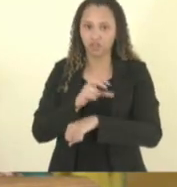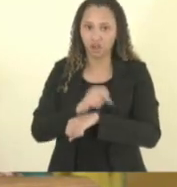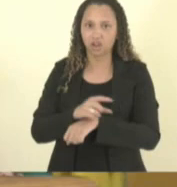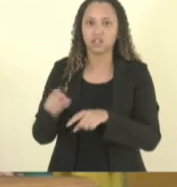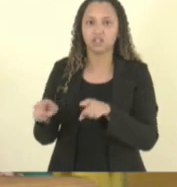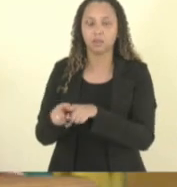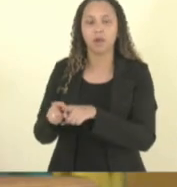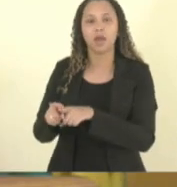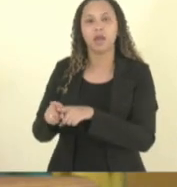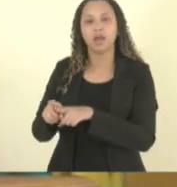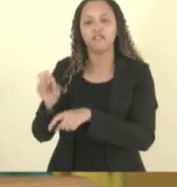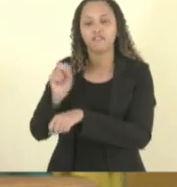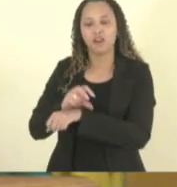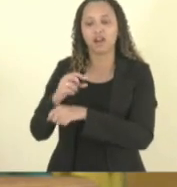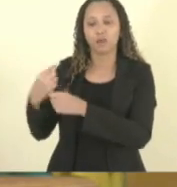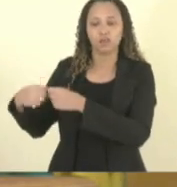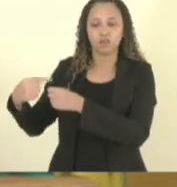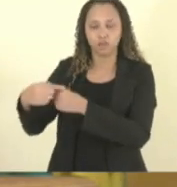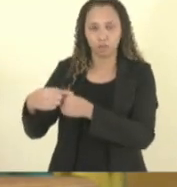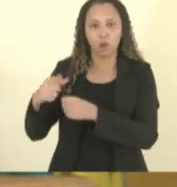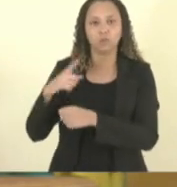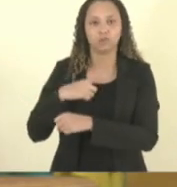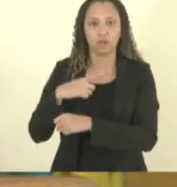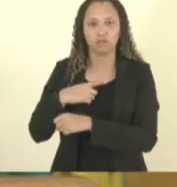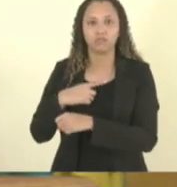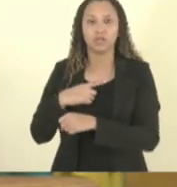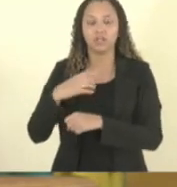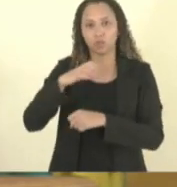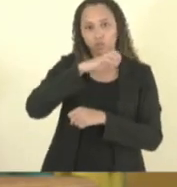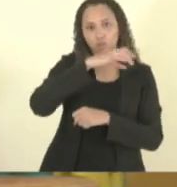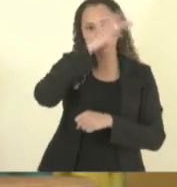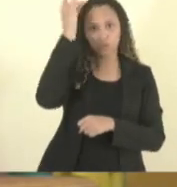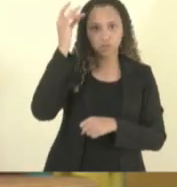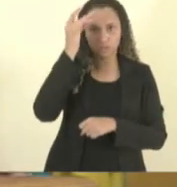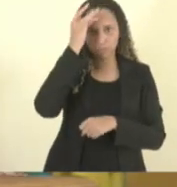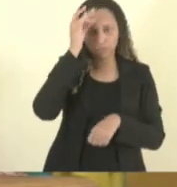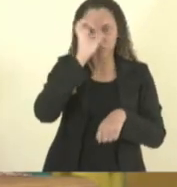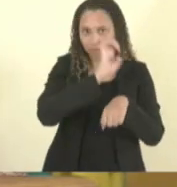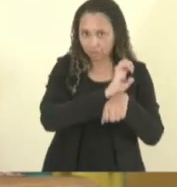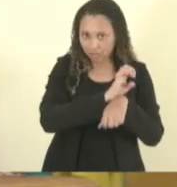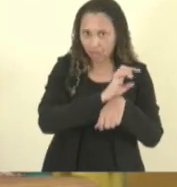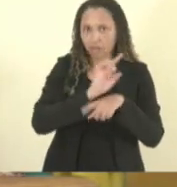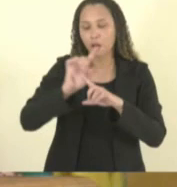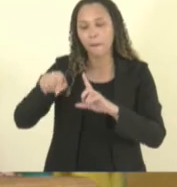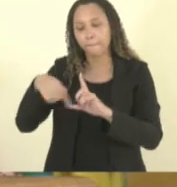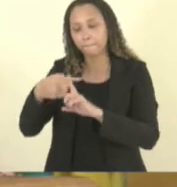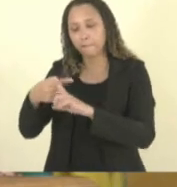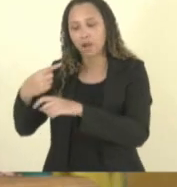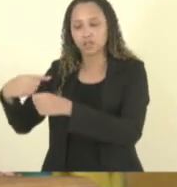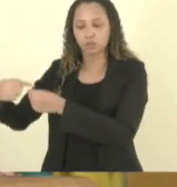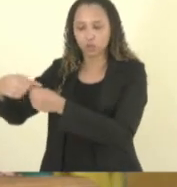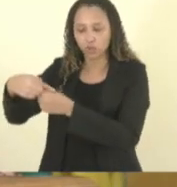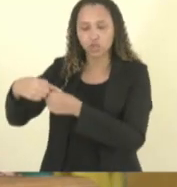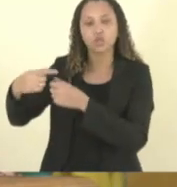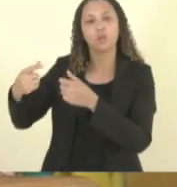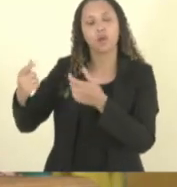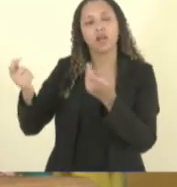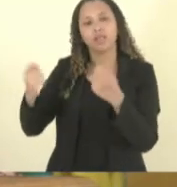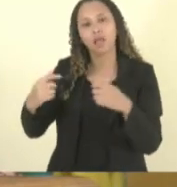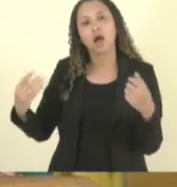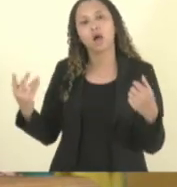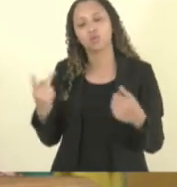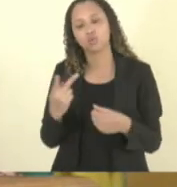as formações que a gente constrói em nível de estado a gente também oferece vagas para que os municípios possam participar